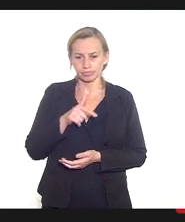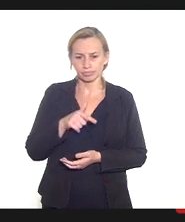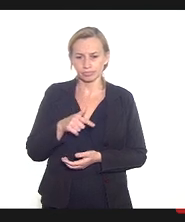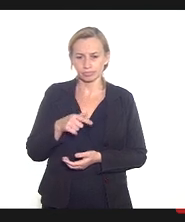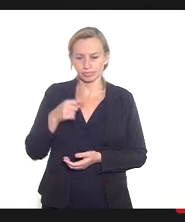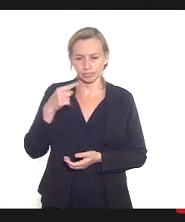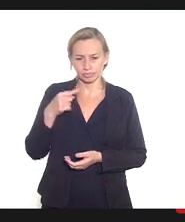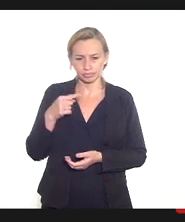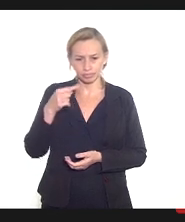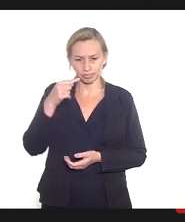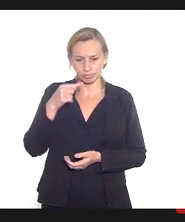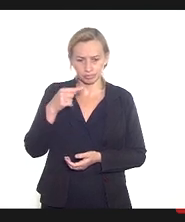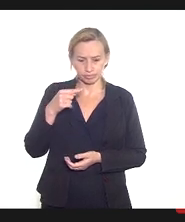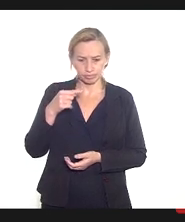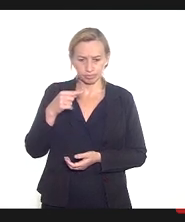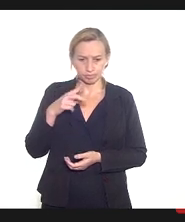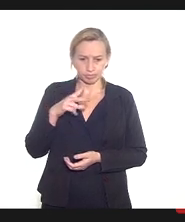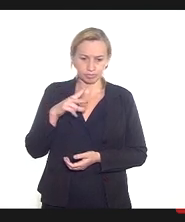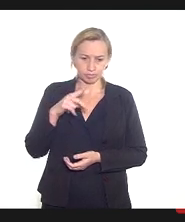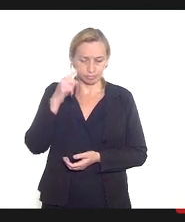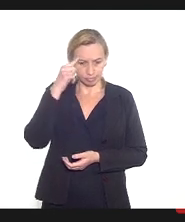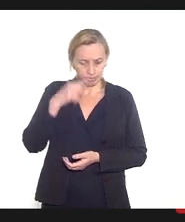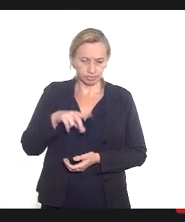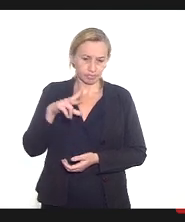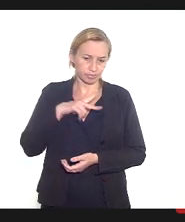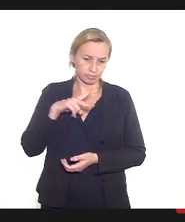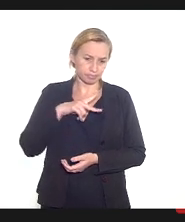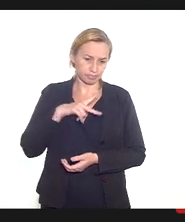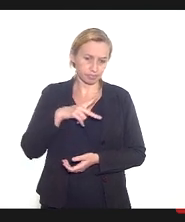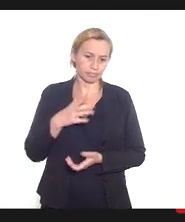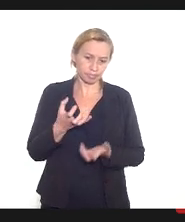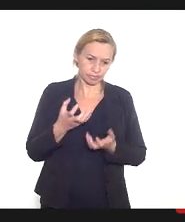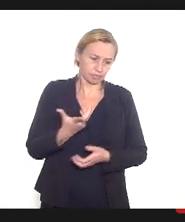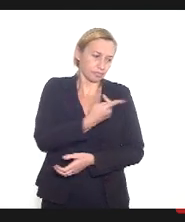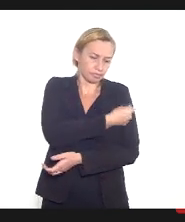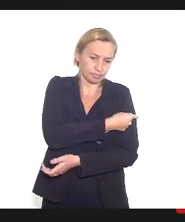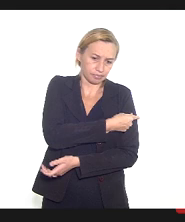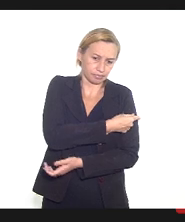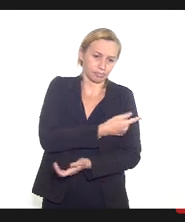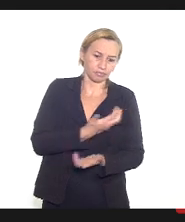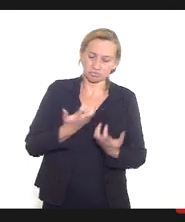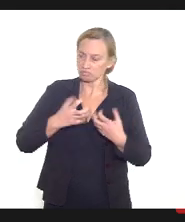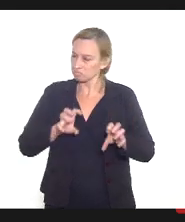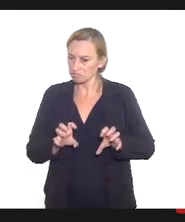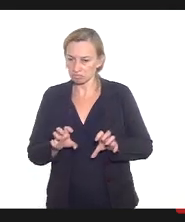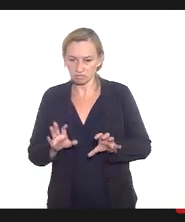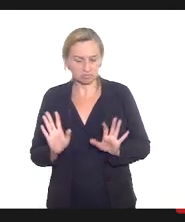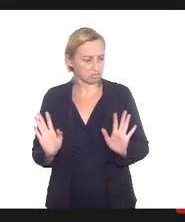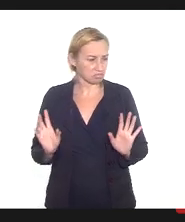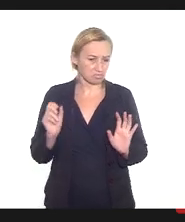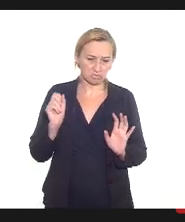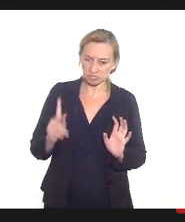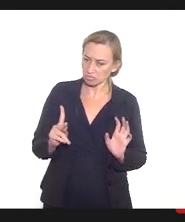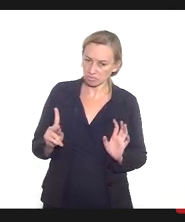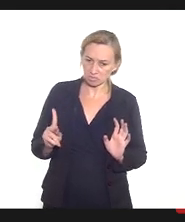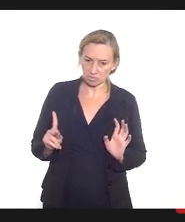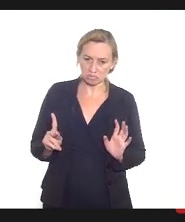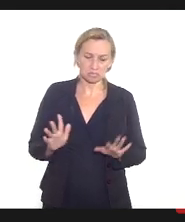próprio corpo se ela quiser tomar vacina ela vai tomar vacina se ela não quiser